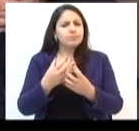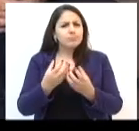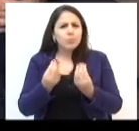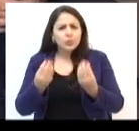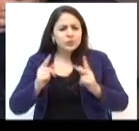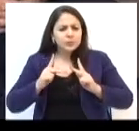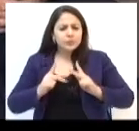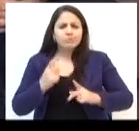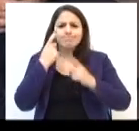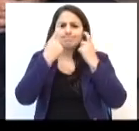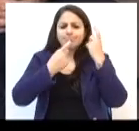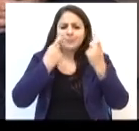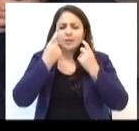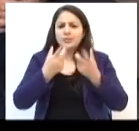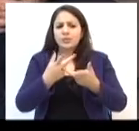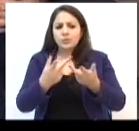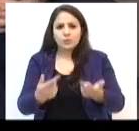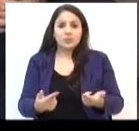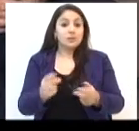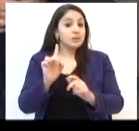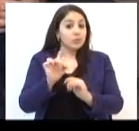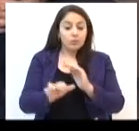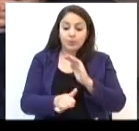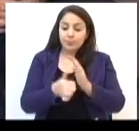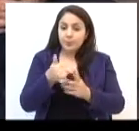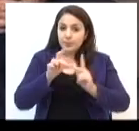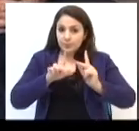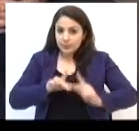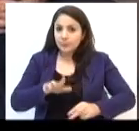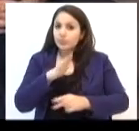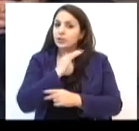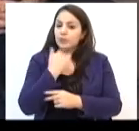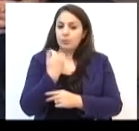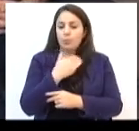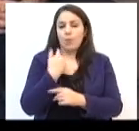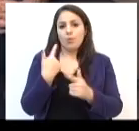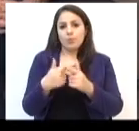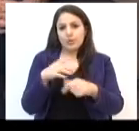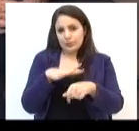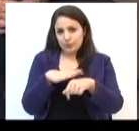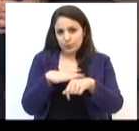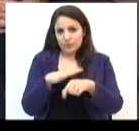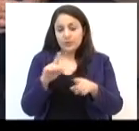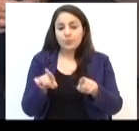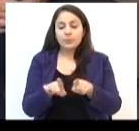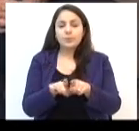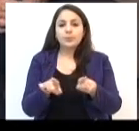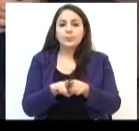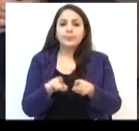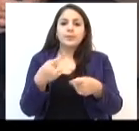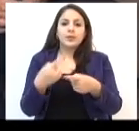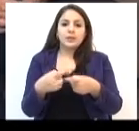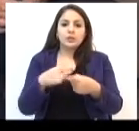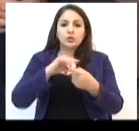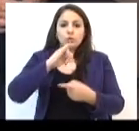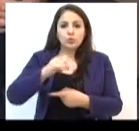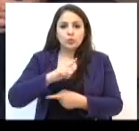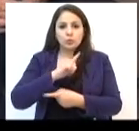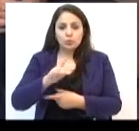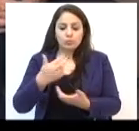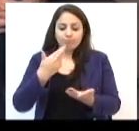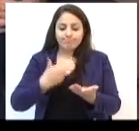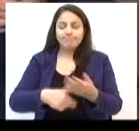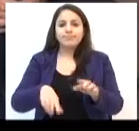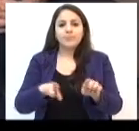gente ficou preocupada, então, com este fato. Não é o primeiro caso aqui em Passo Fundo, porque em julho tivemos também mais um